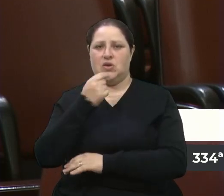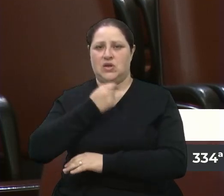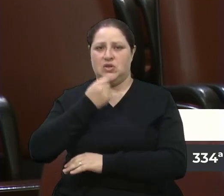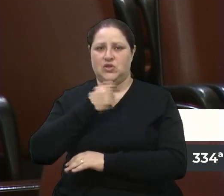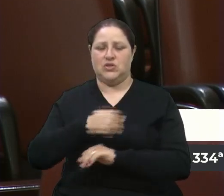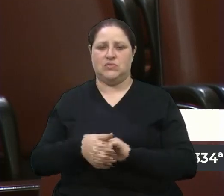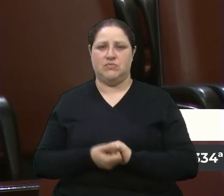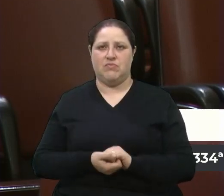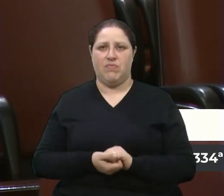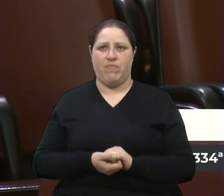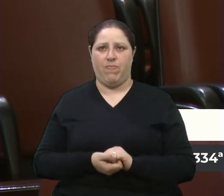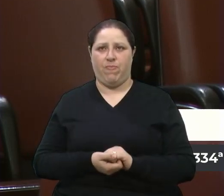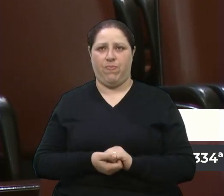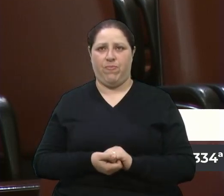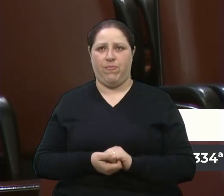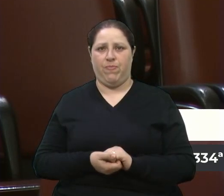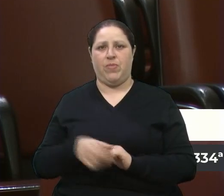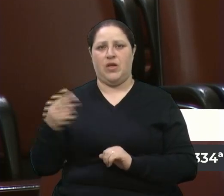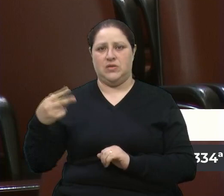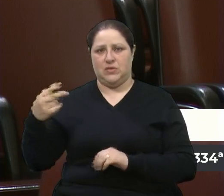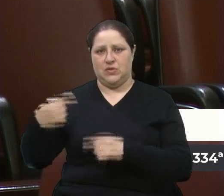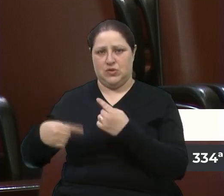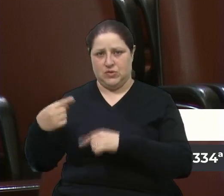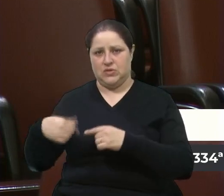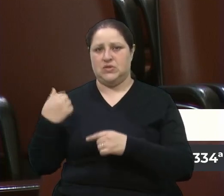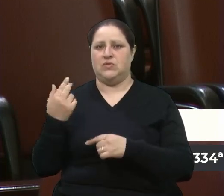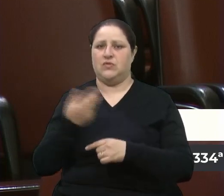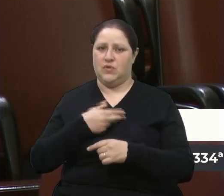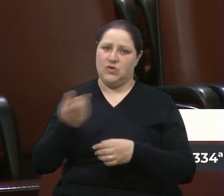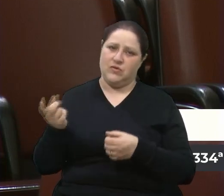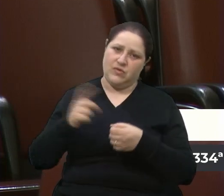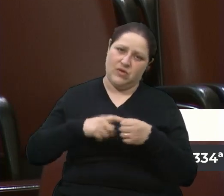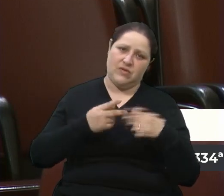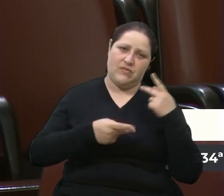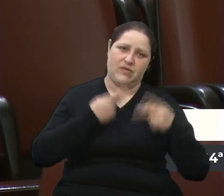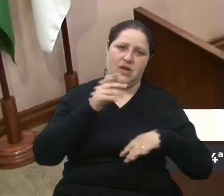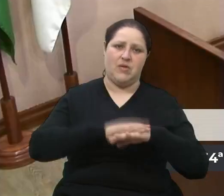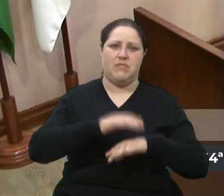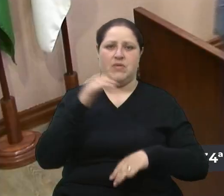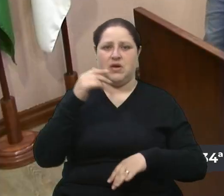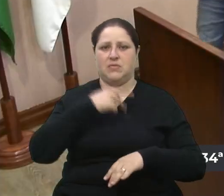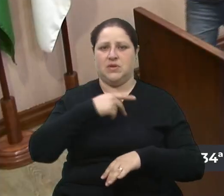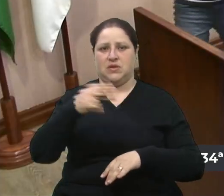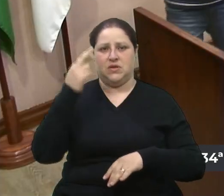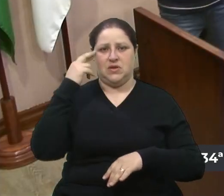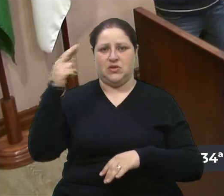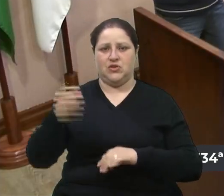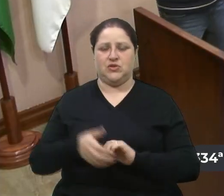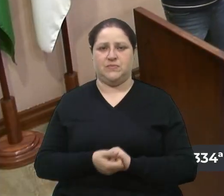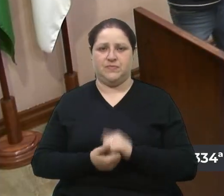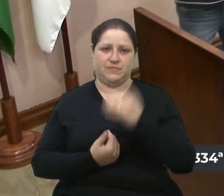Sul. Na segunda discussão, voltaremos a falar mais, presidente. Muito obrigado. Obrigado. Lucas Caranhato, com a palavra.